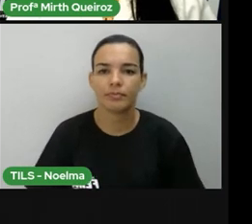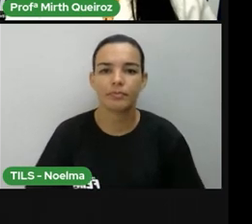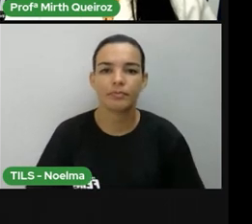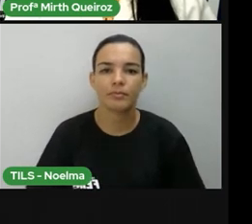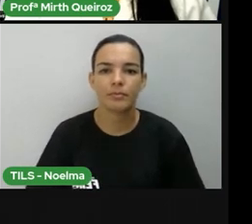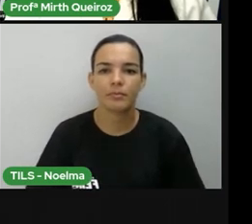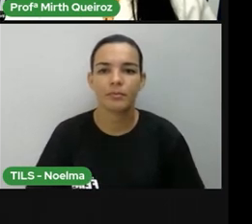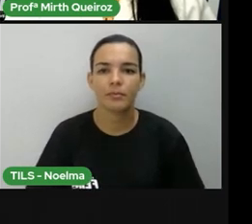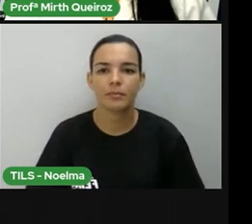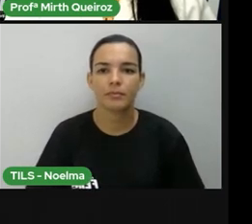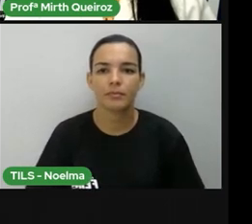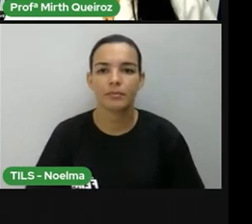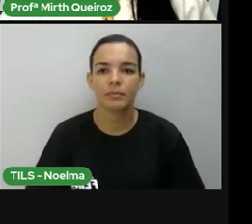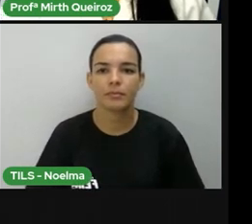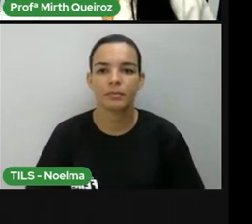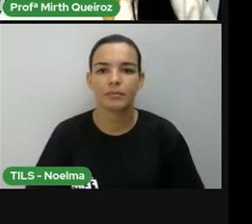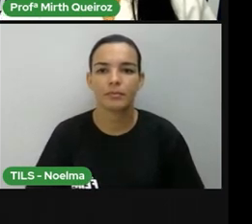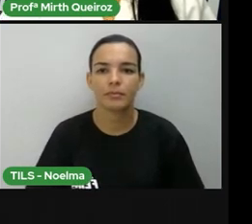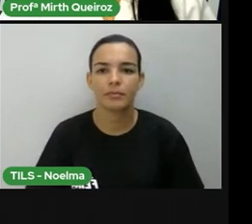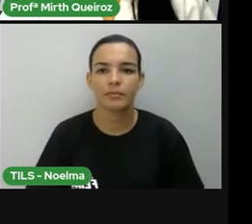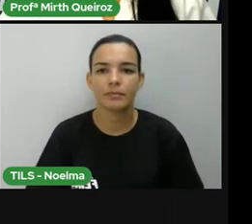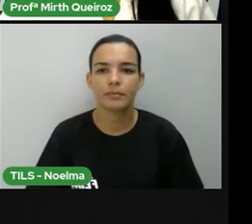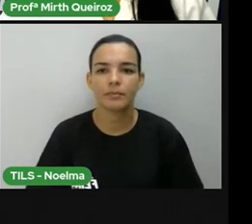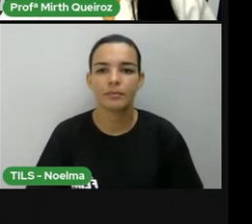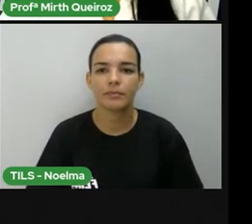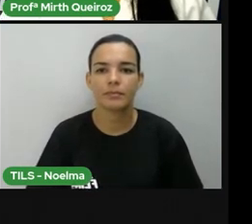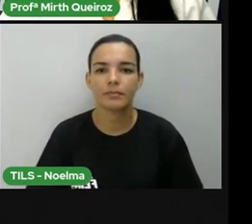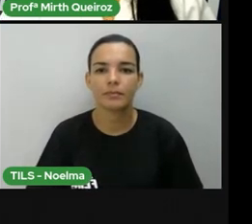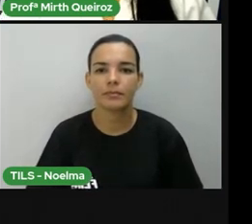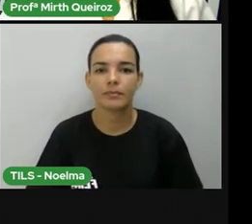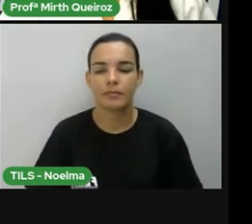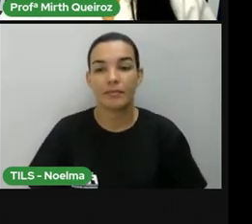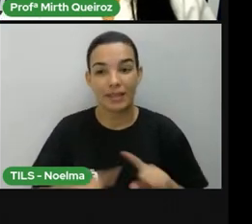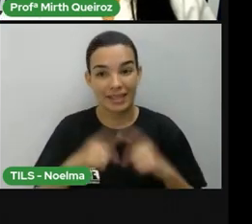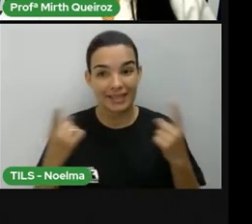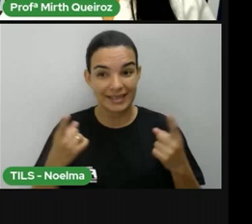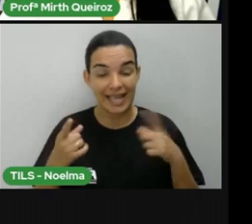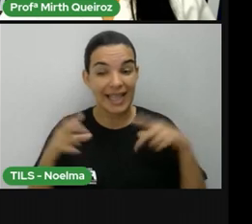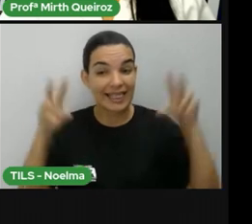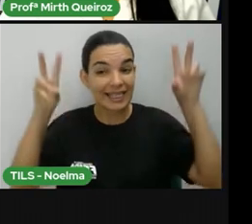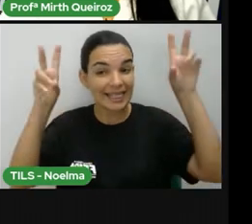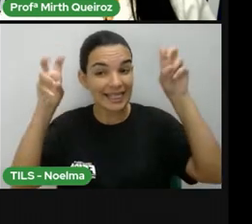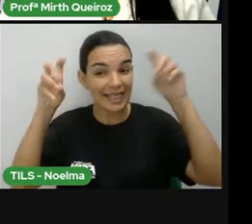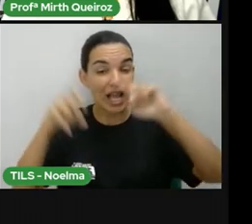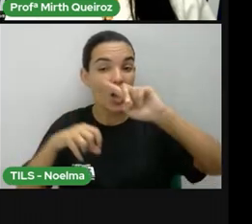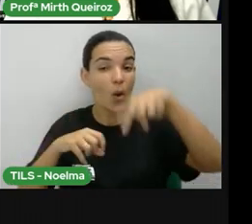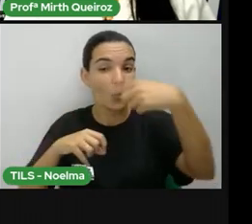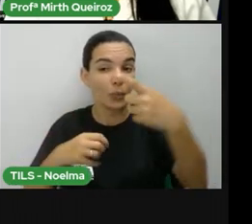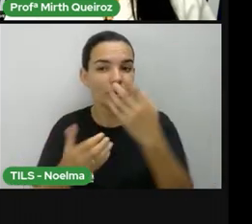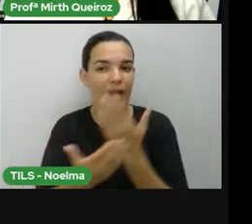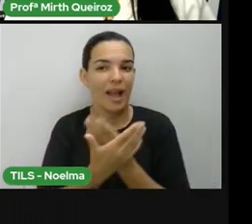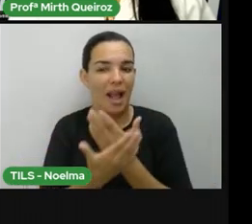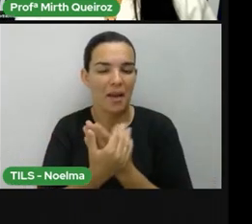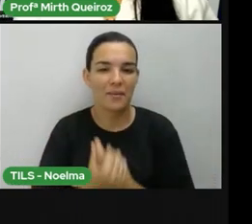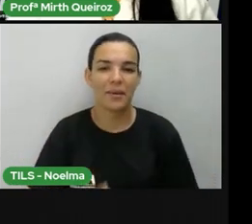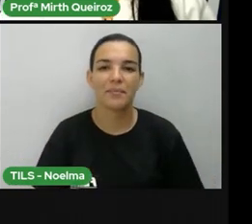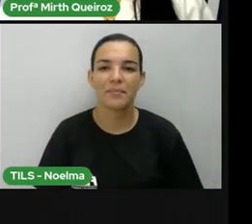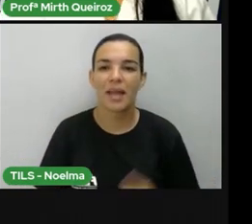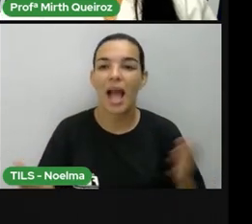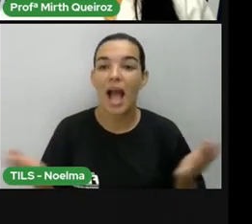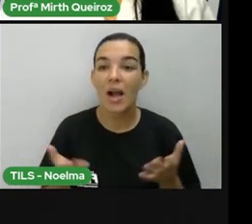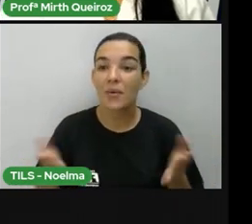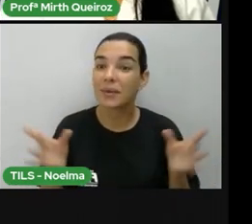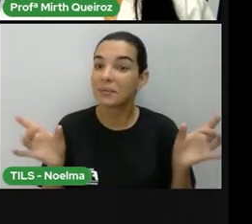Mas esse é um tema que nós vamos falar na próxima aula, certo? A nossa